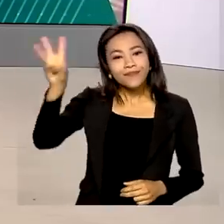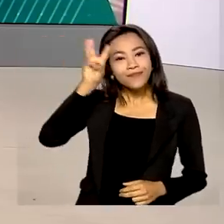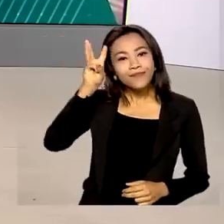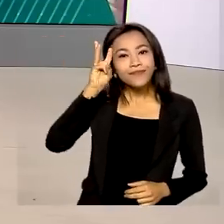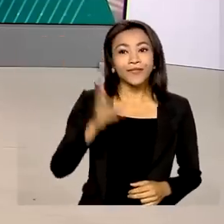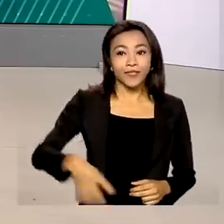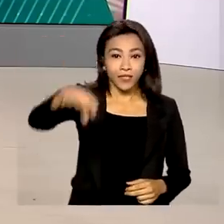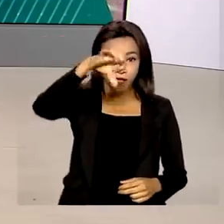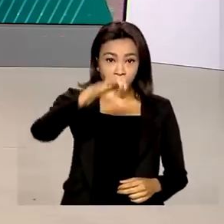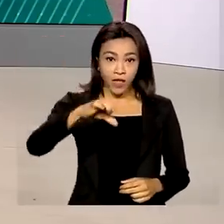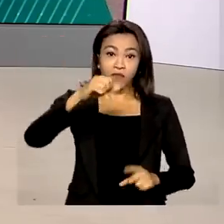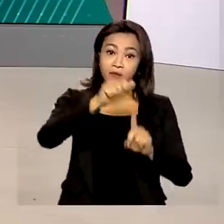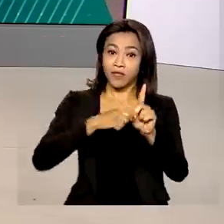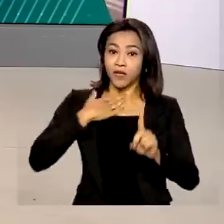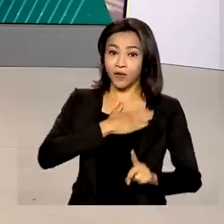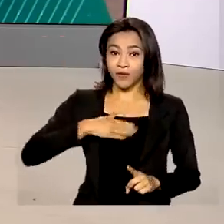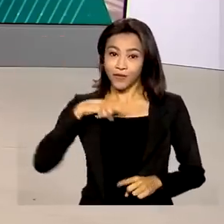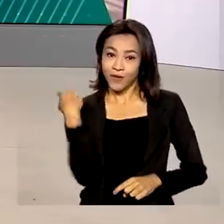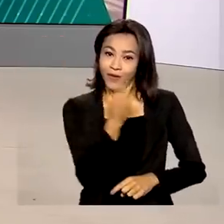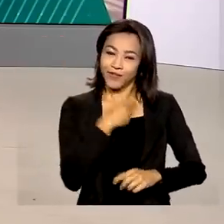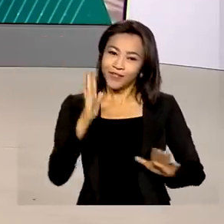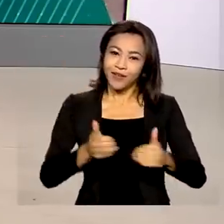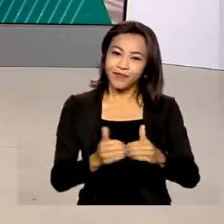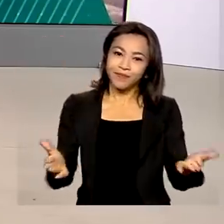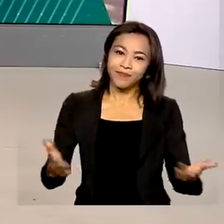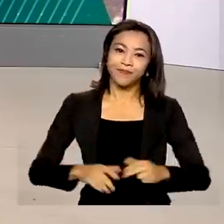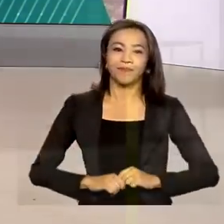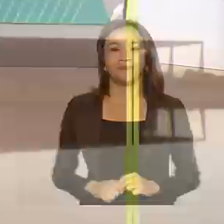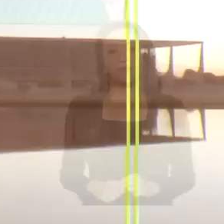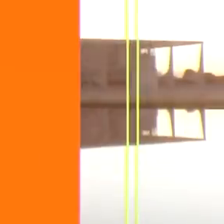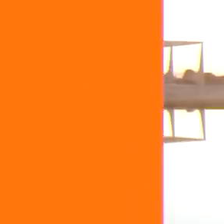-feira, 9 de agosto. O Brasil em Dia já está no ar.